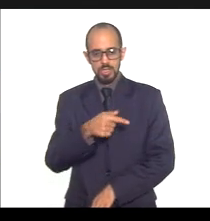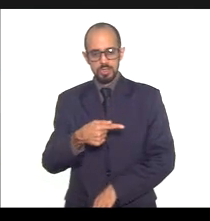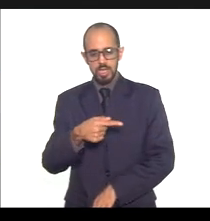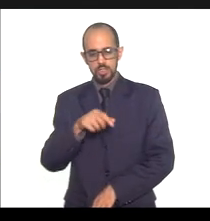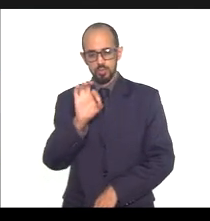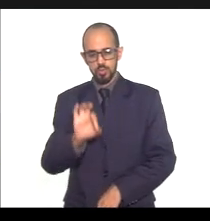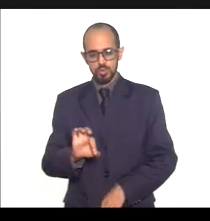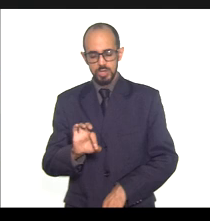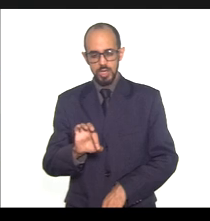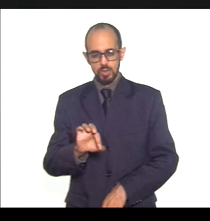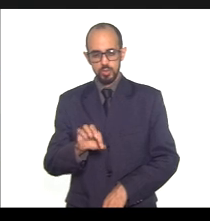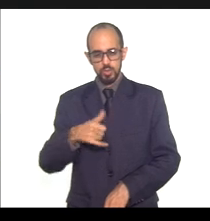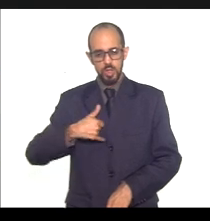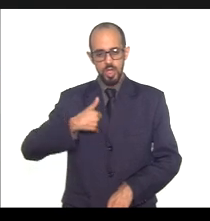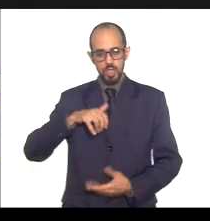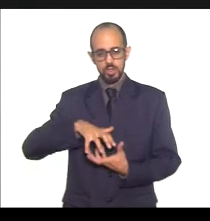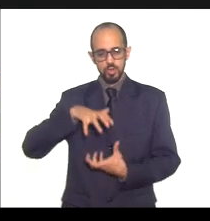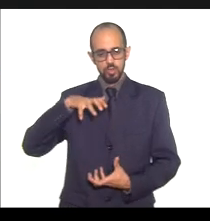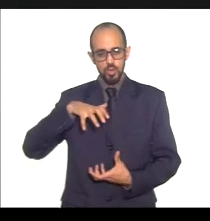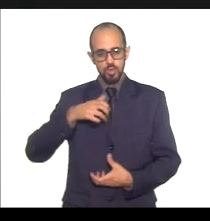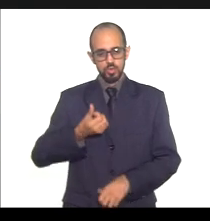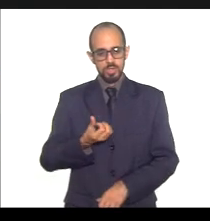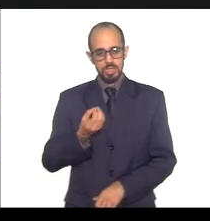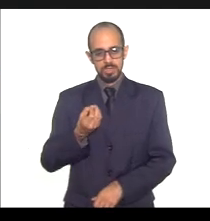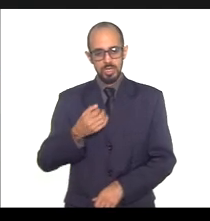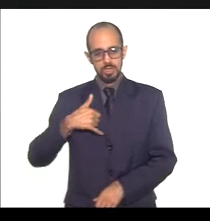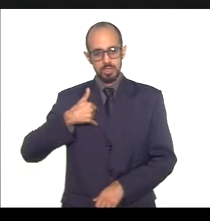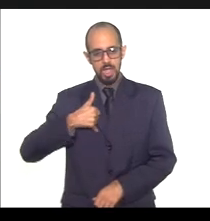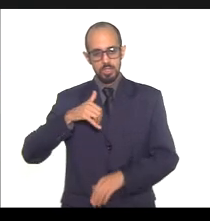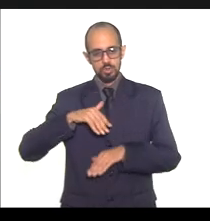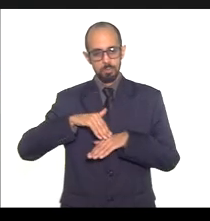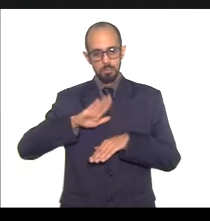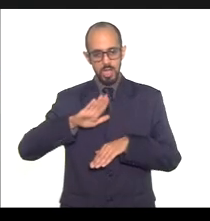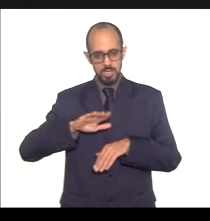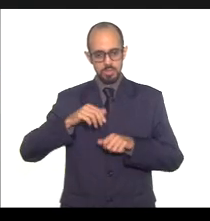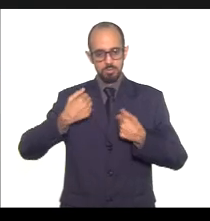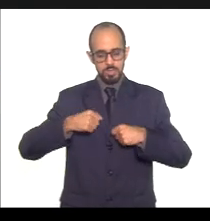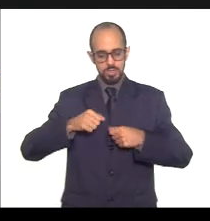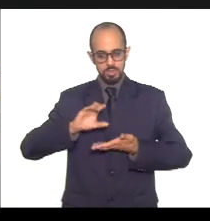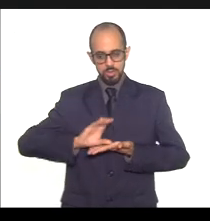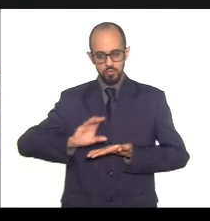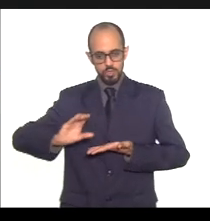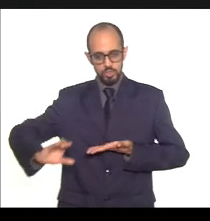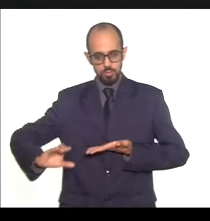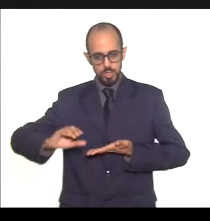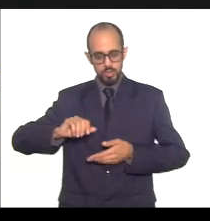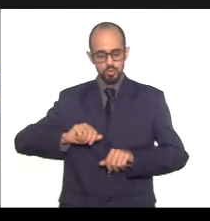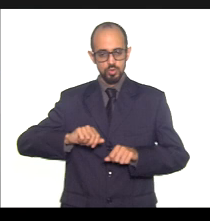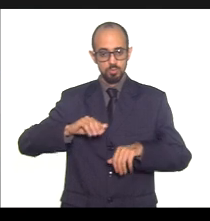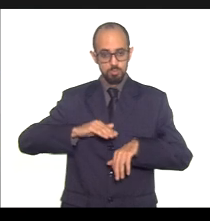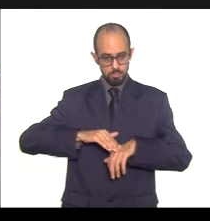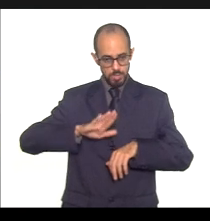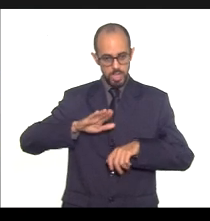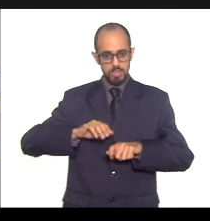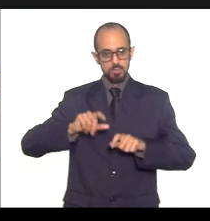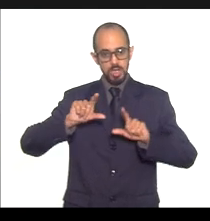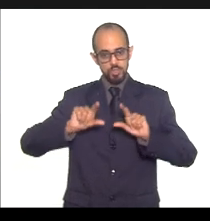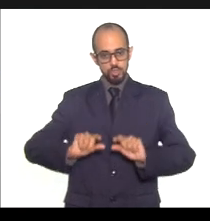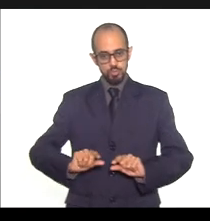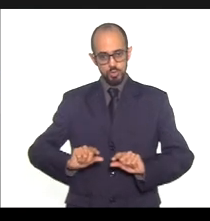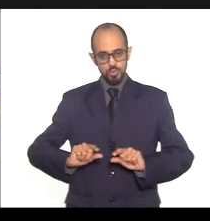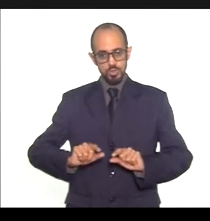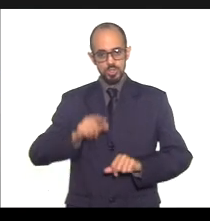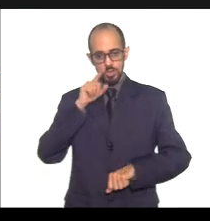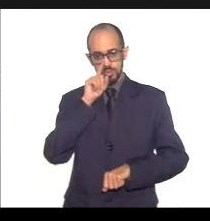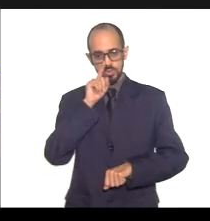estado do Rio de Janeiro tem 60 anos ou mais, sinalizando a necessidade de investimento de maiores recursos para a redução dos fatores